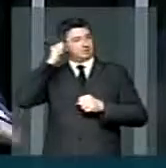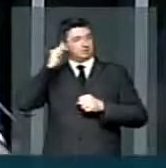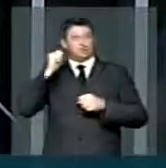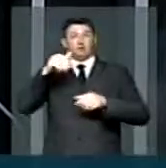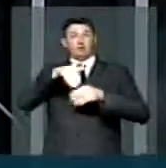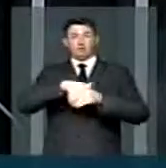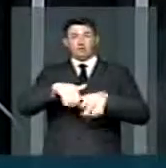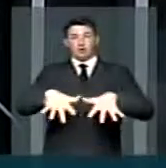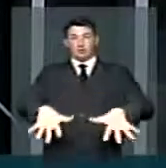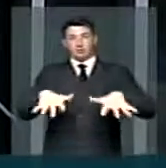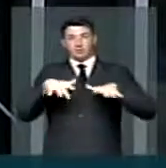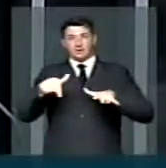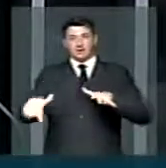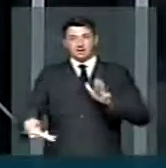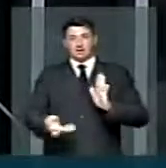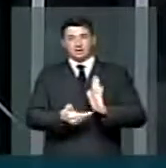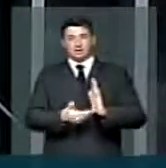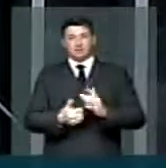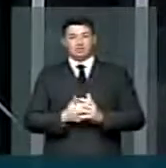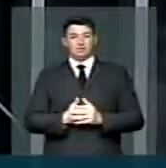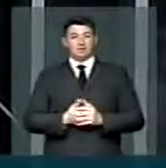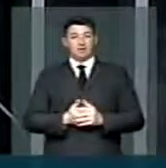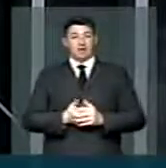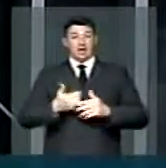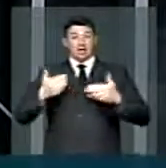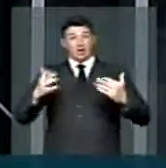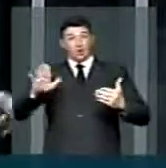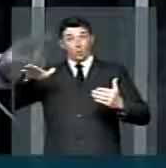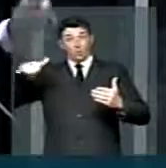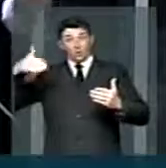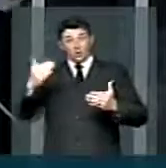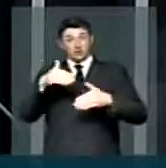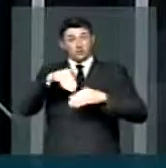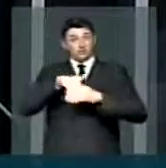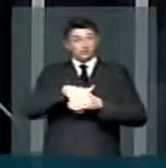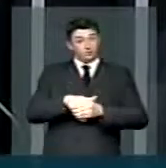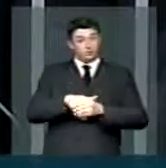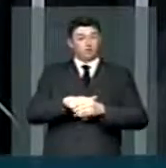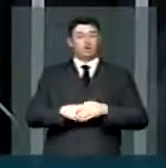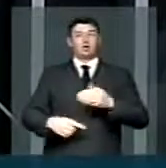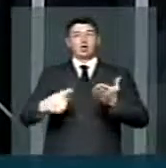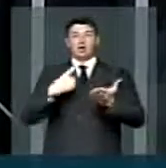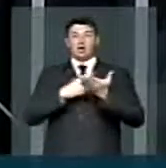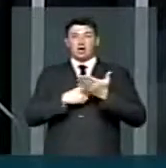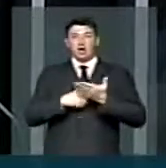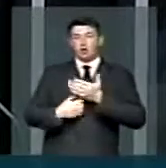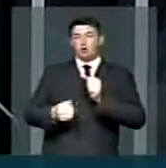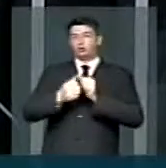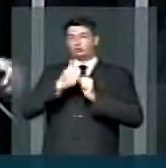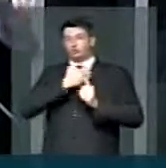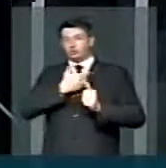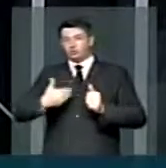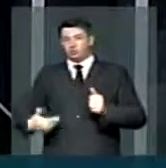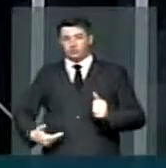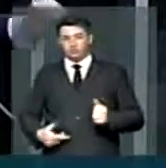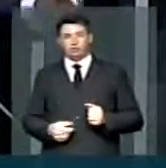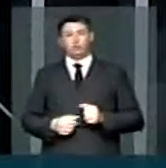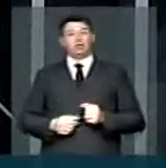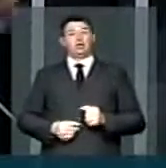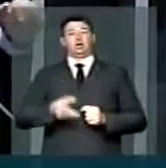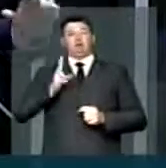votado no plenário da casa e quando é votado com acordo com o governo que